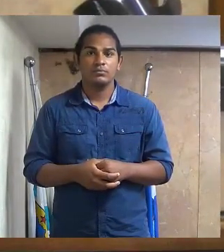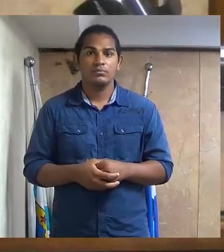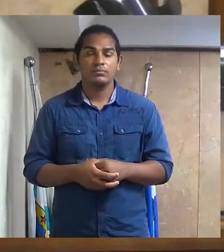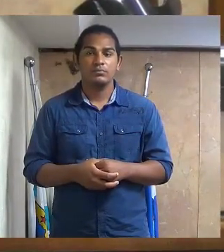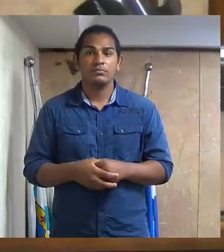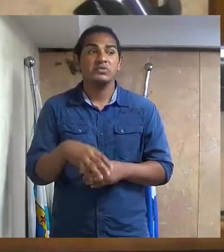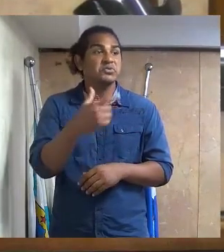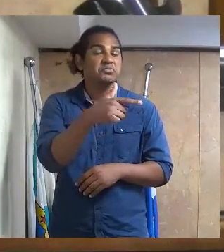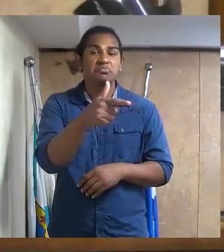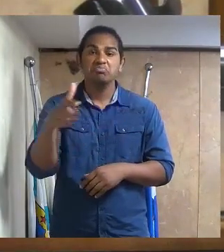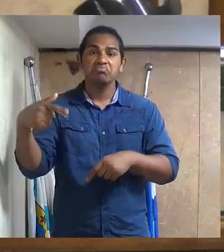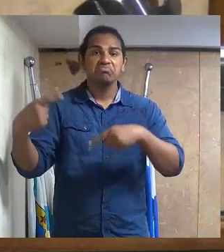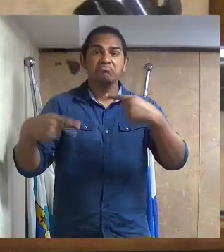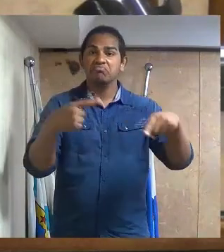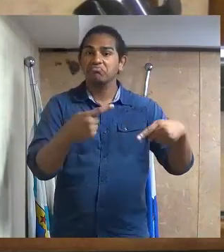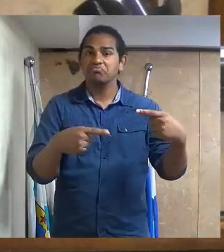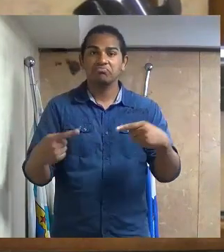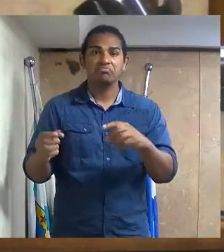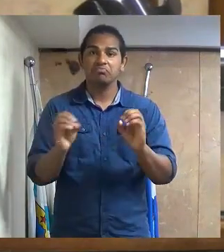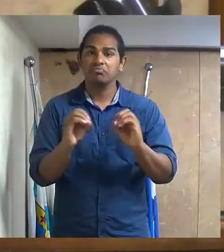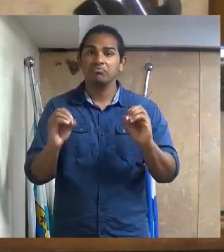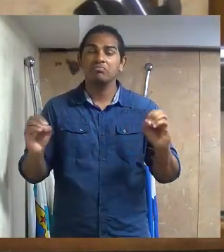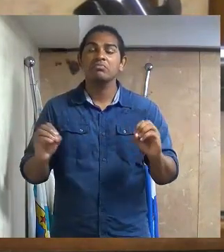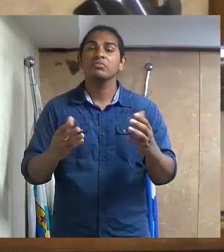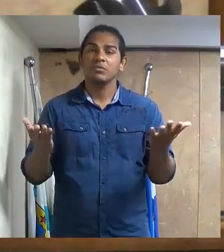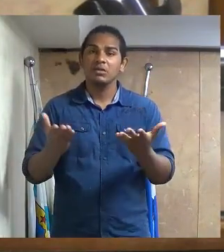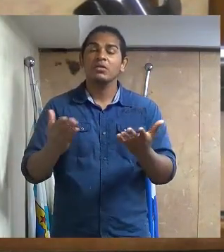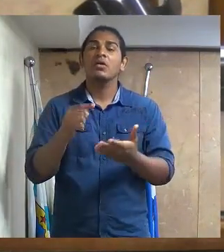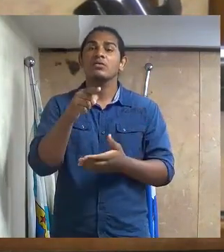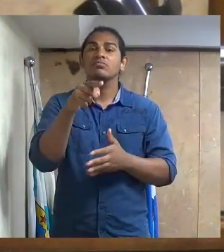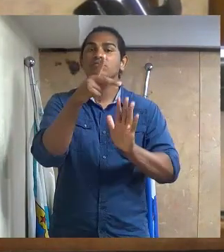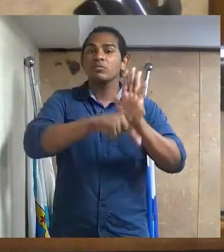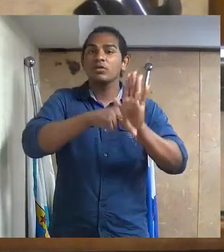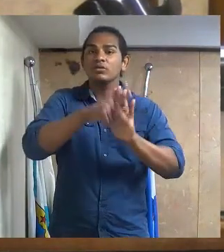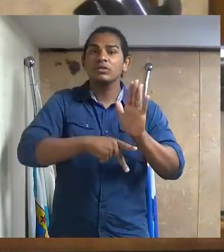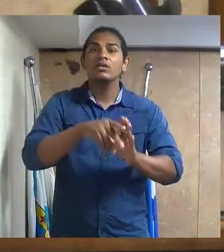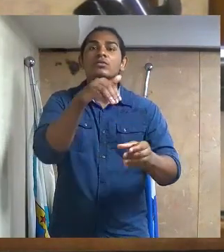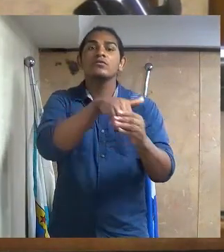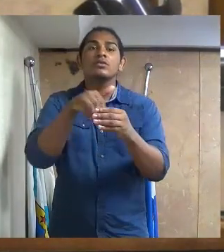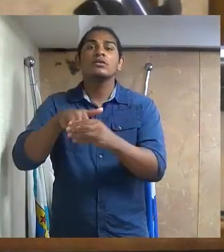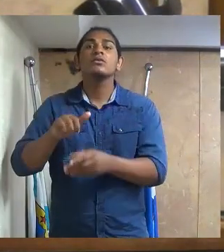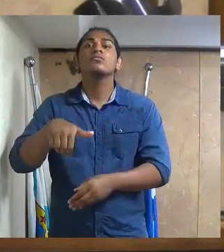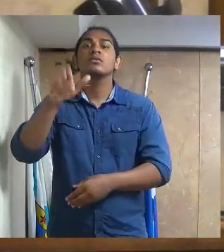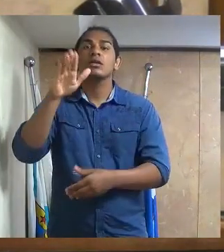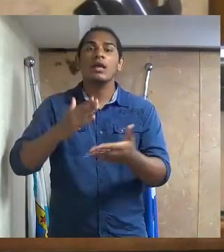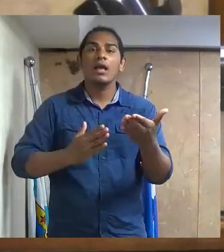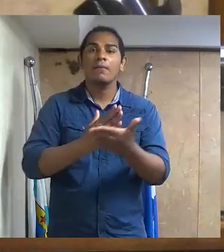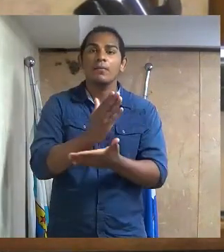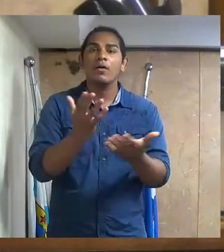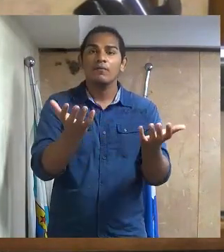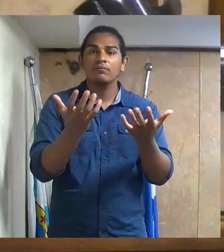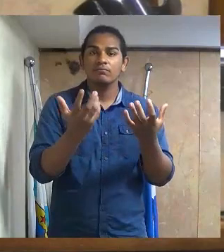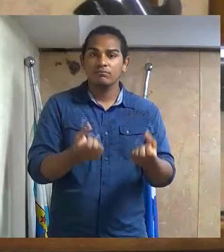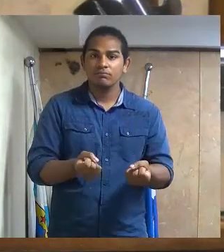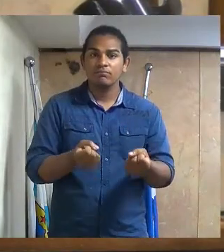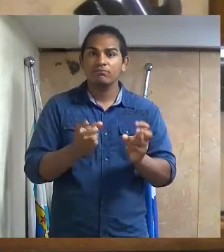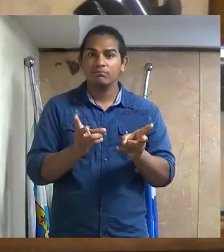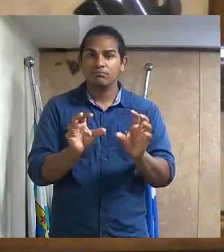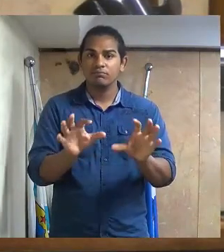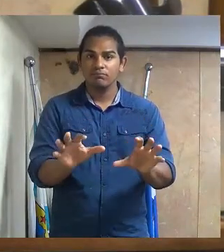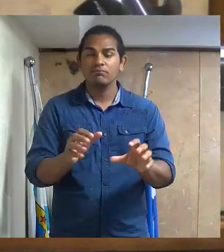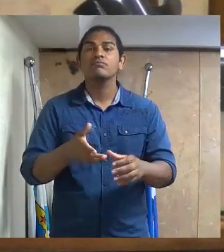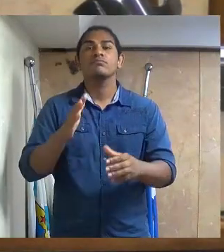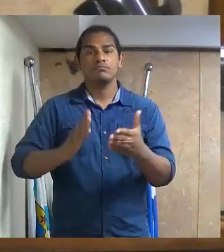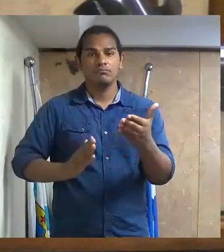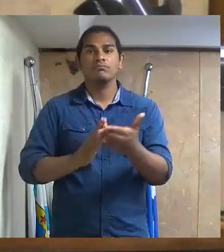não havendo quem queira discutir colocamos o projeto em votação vereadores que aprovam permaneçam como estão aprovado por